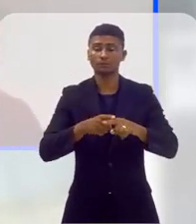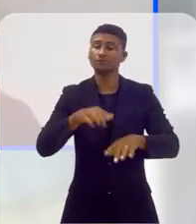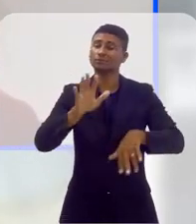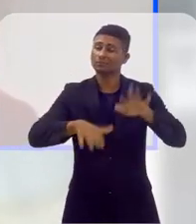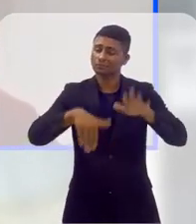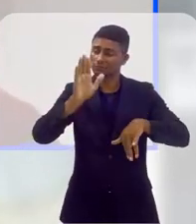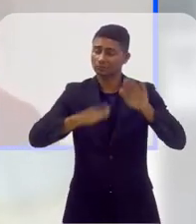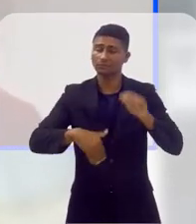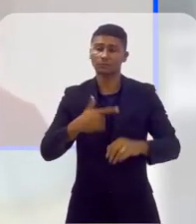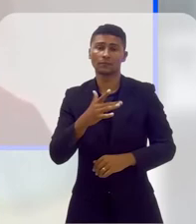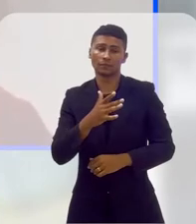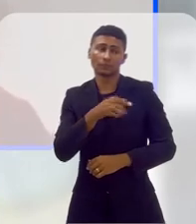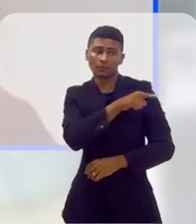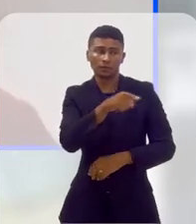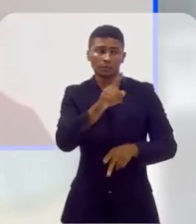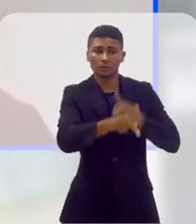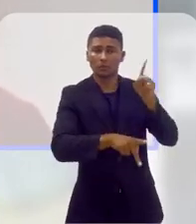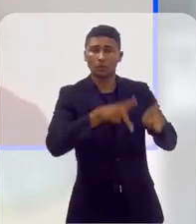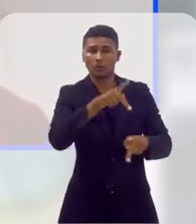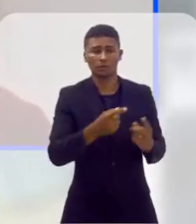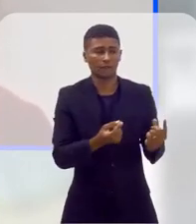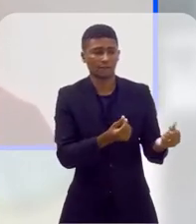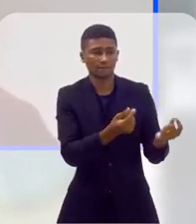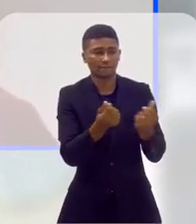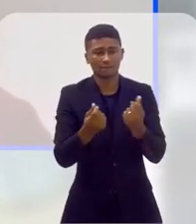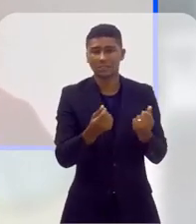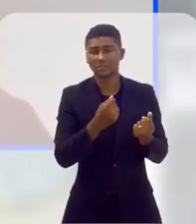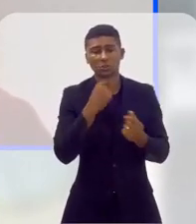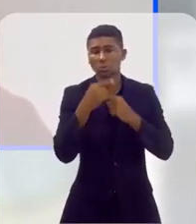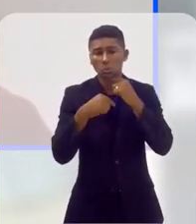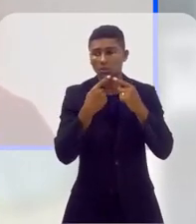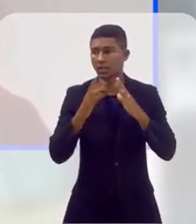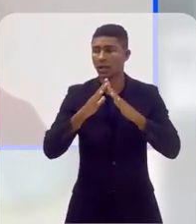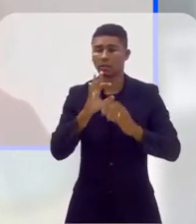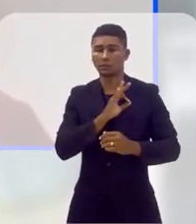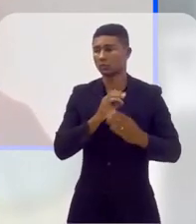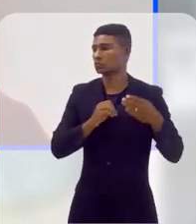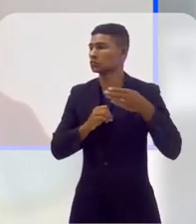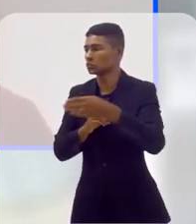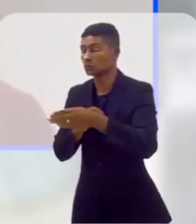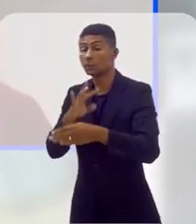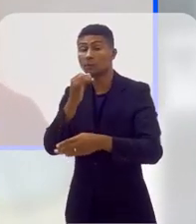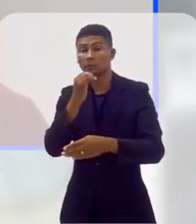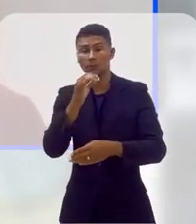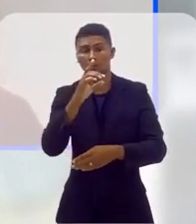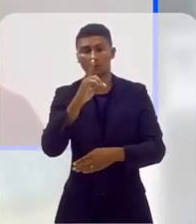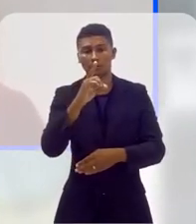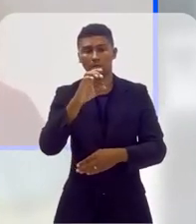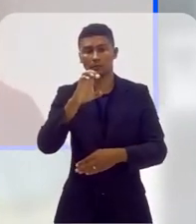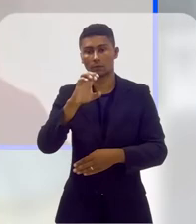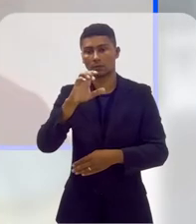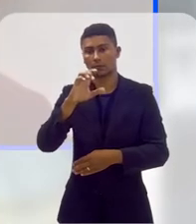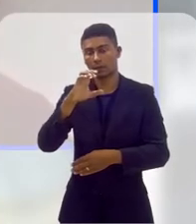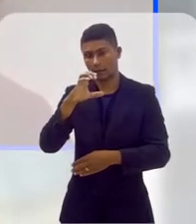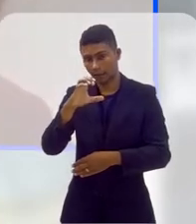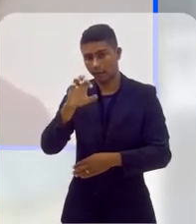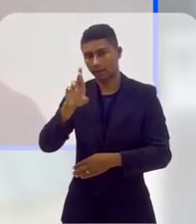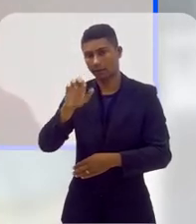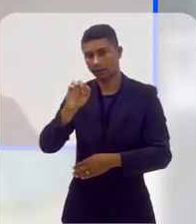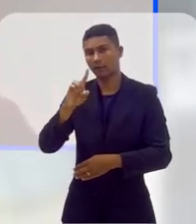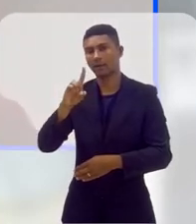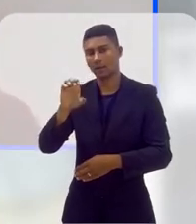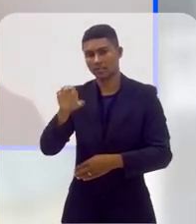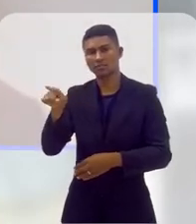financeiramente a essa delegacia especializada. A Decrade, por exemplo, que é uma iniciativa muito bacana, que foi uma luta também dos movimentos